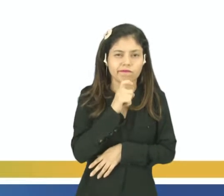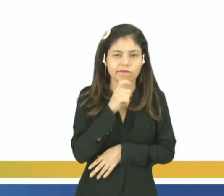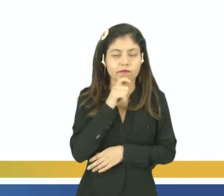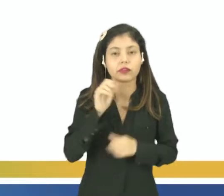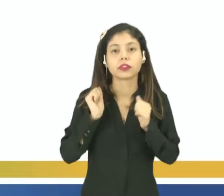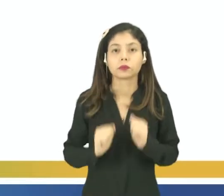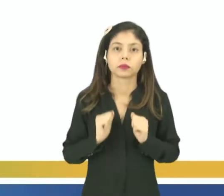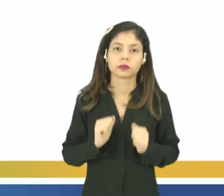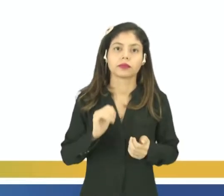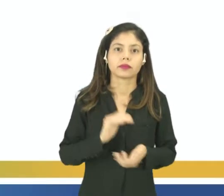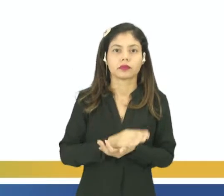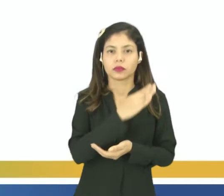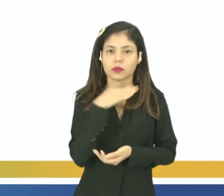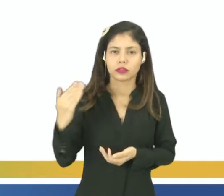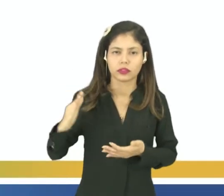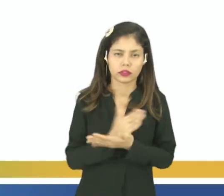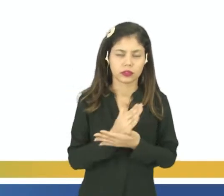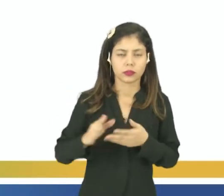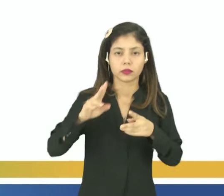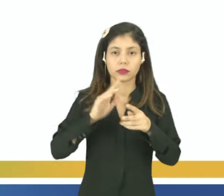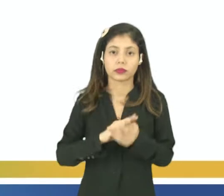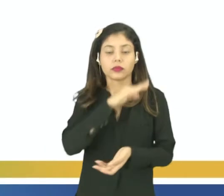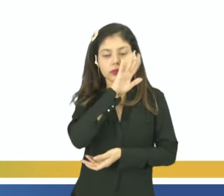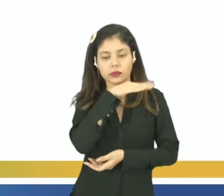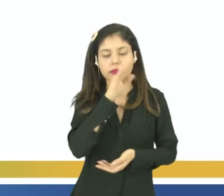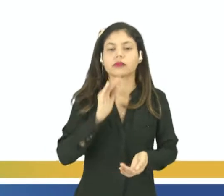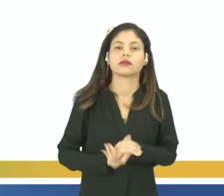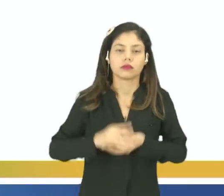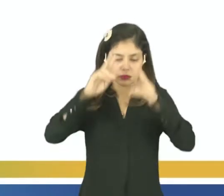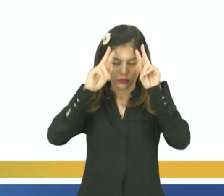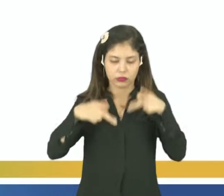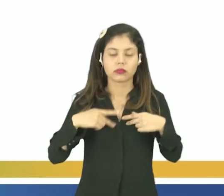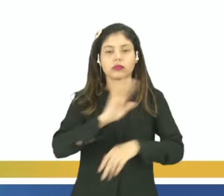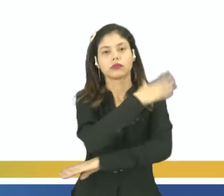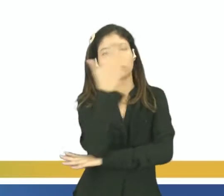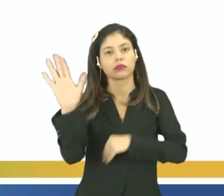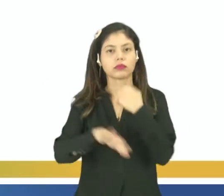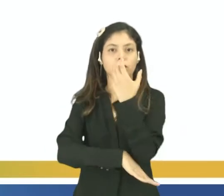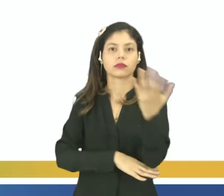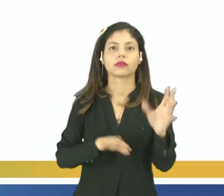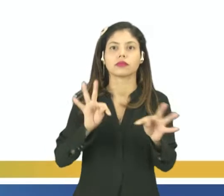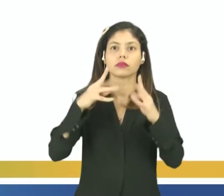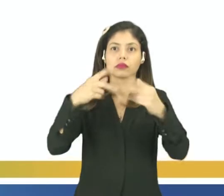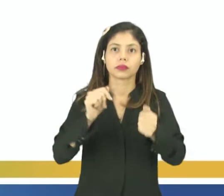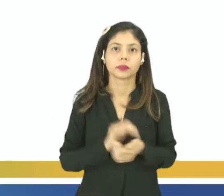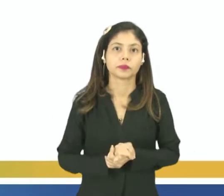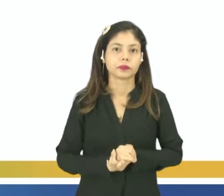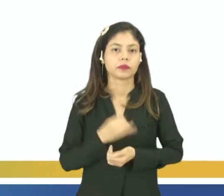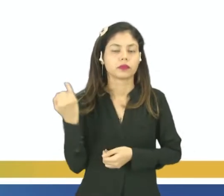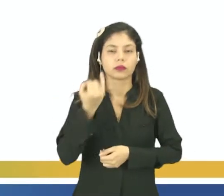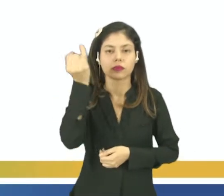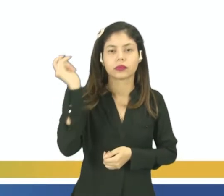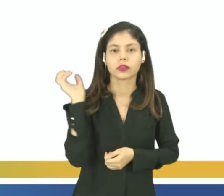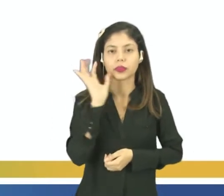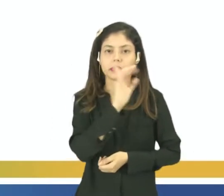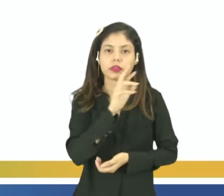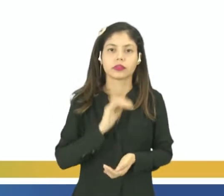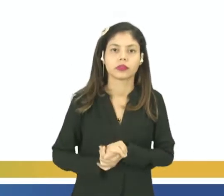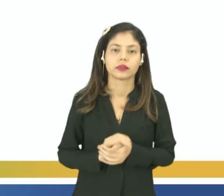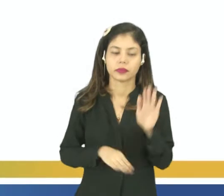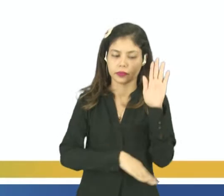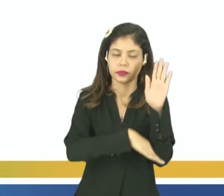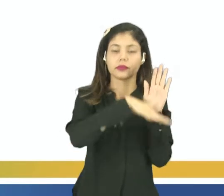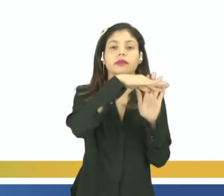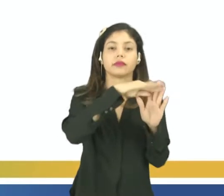e que poderiam levar à morte de alguns seres, e seriam muito desagradável. Lembra que o calor é importante para que o nosso metabolismo